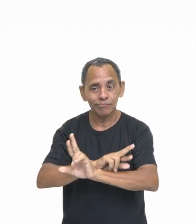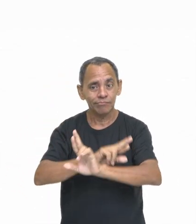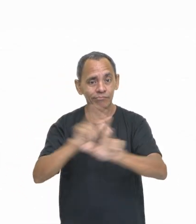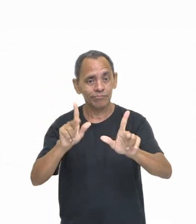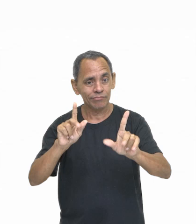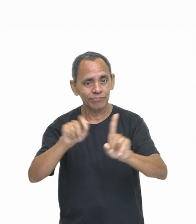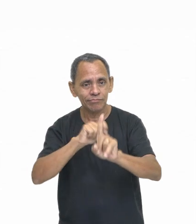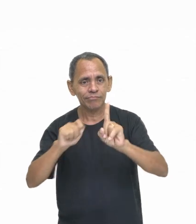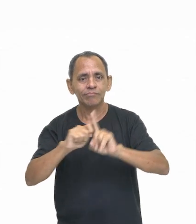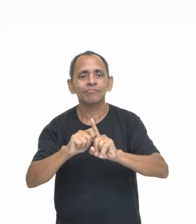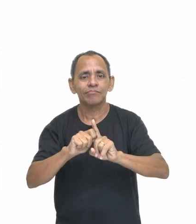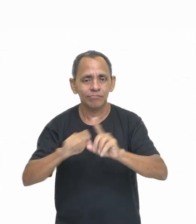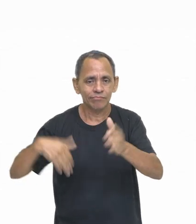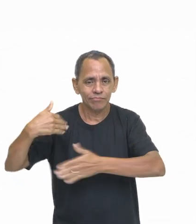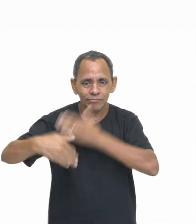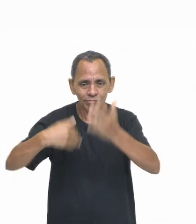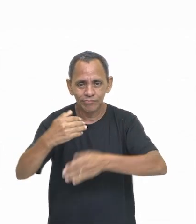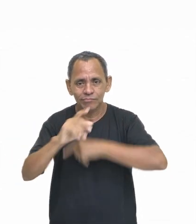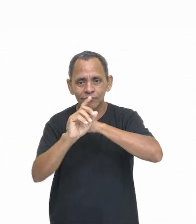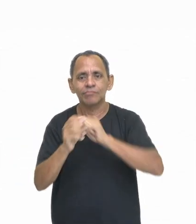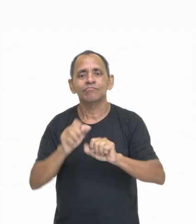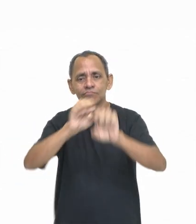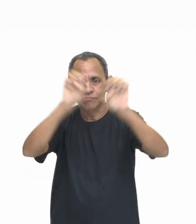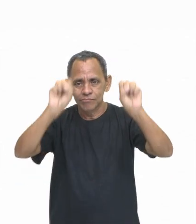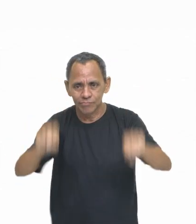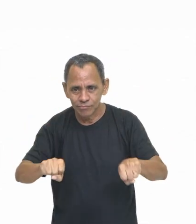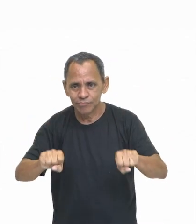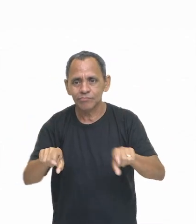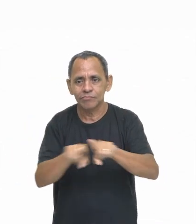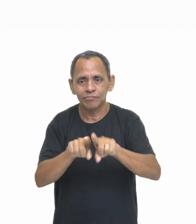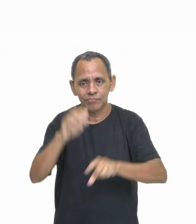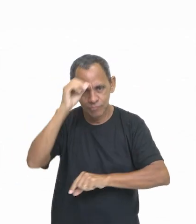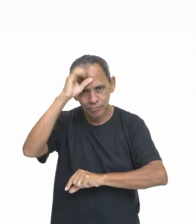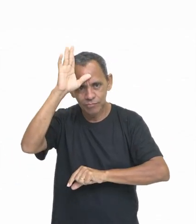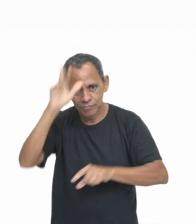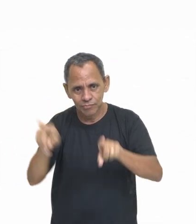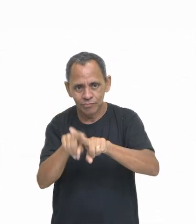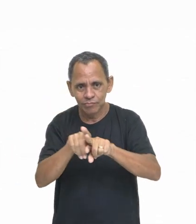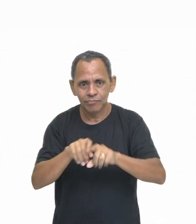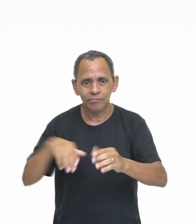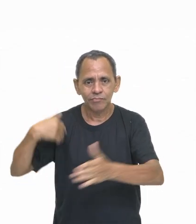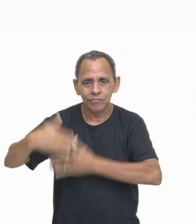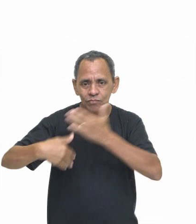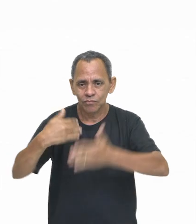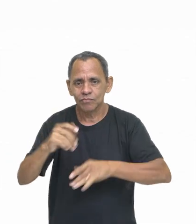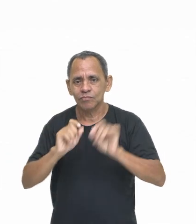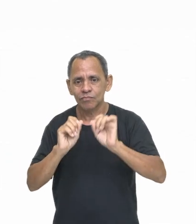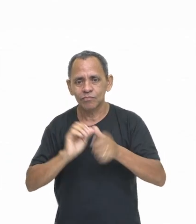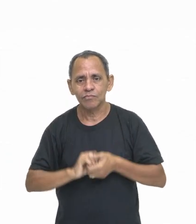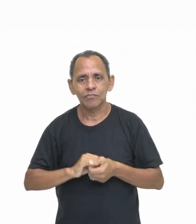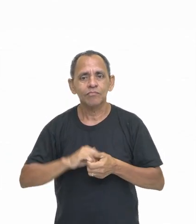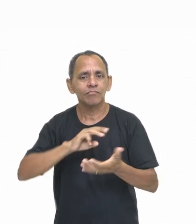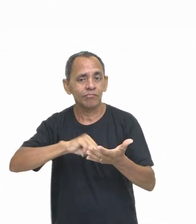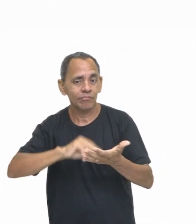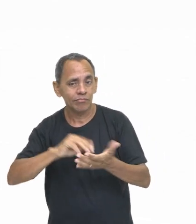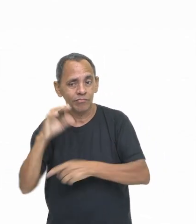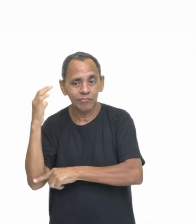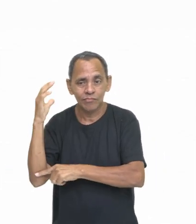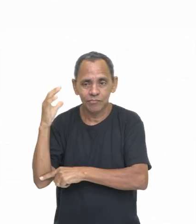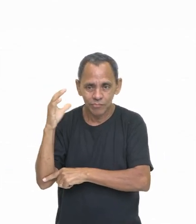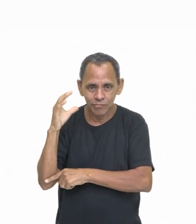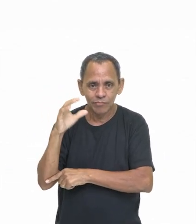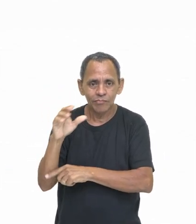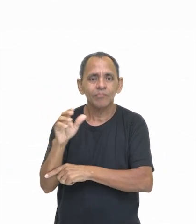sociedades e o seu processo de sistematização do conhecimento. Desenvolvimento do método científico, sobretudo na